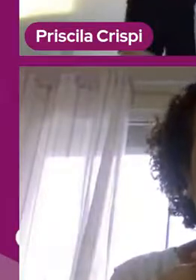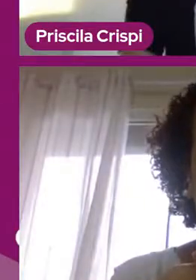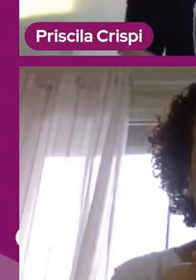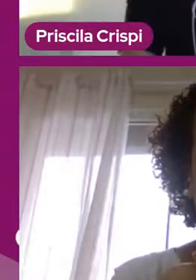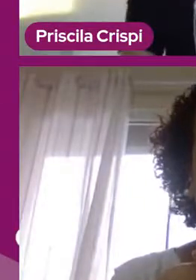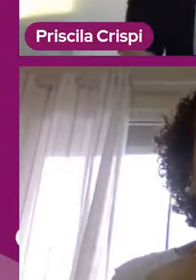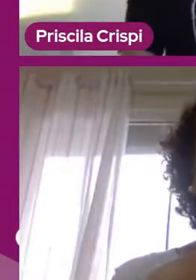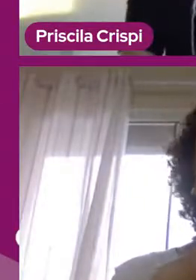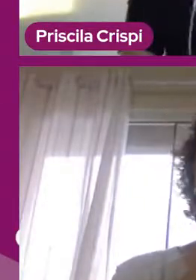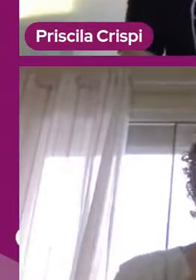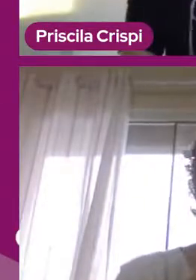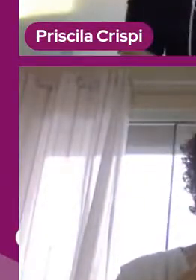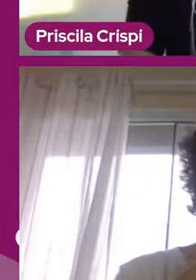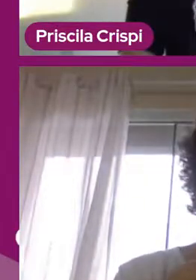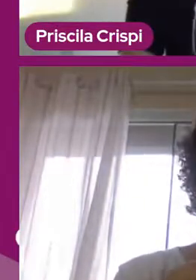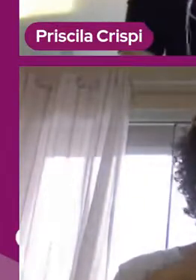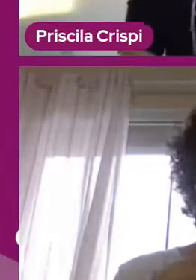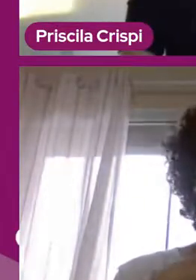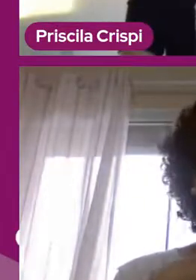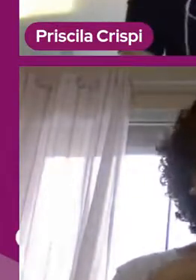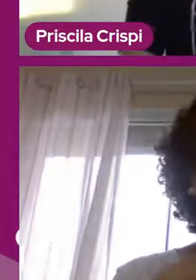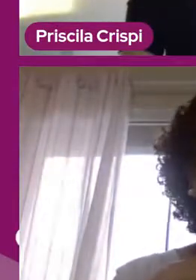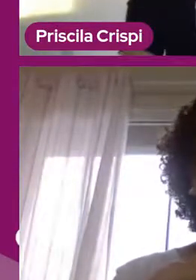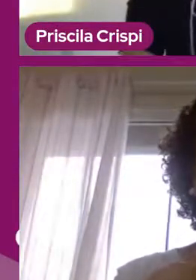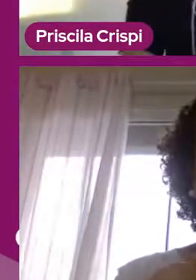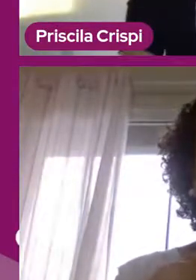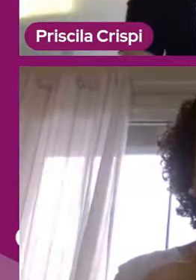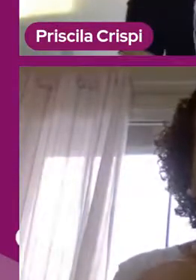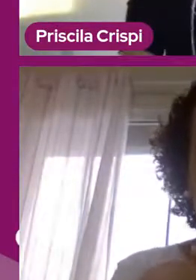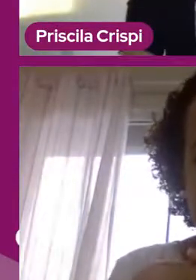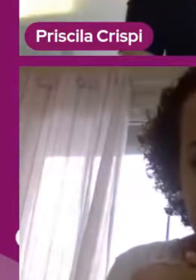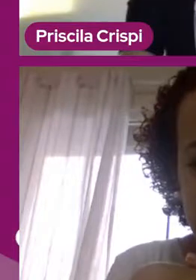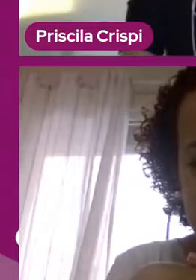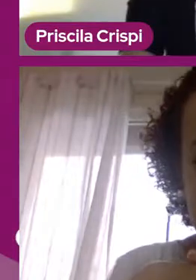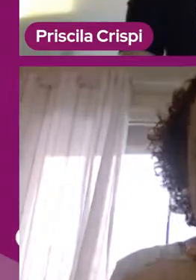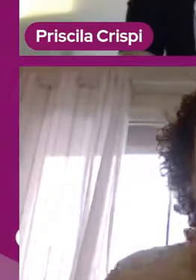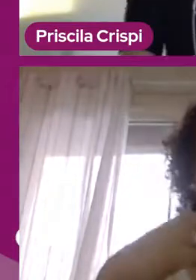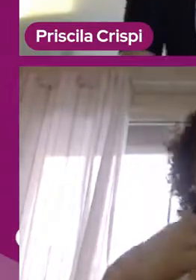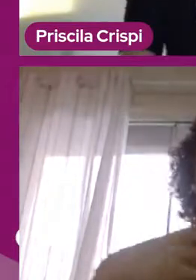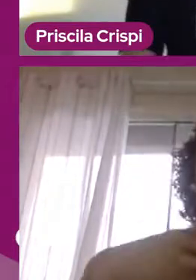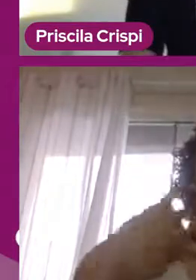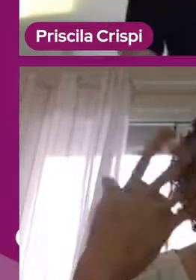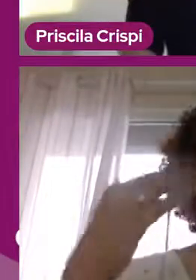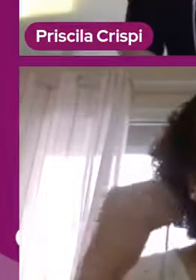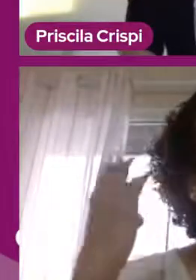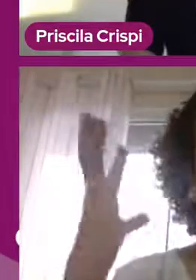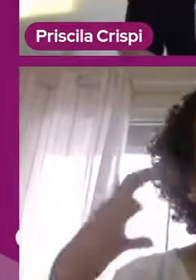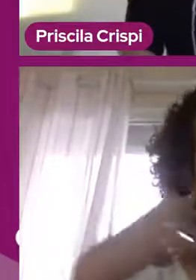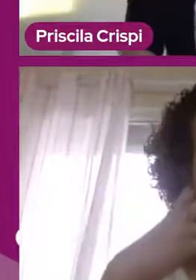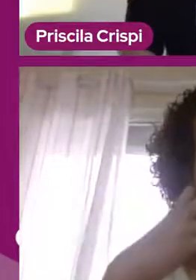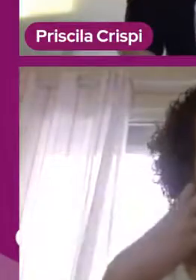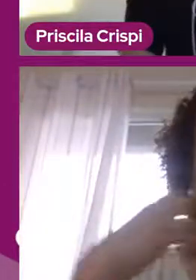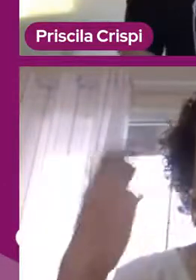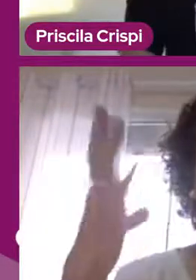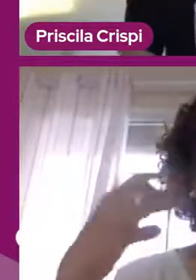pedagógica. Daí eu fiquei pensando, o que eu vou falar nessa live? Aí a Pri mandou todo